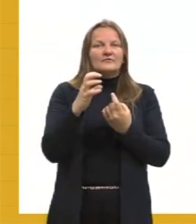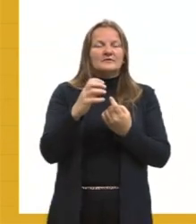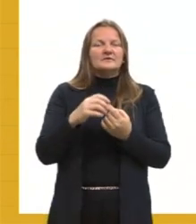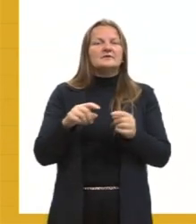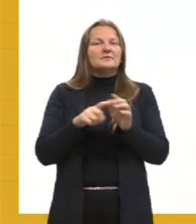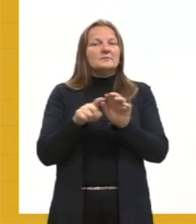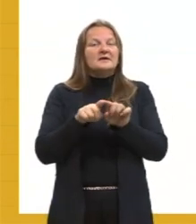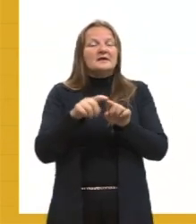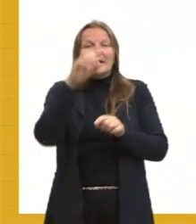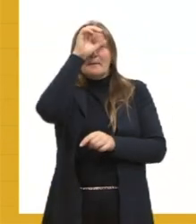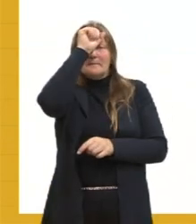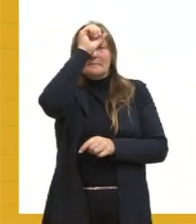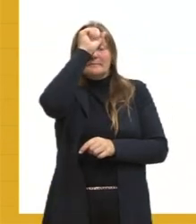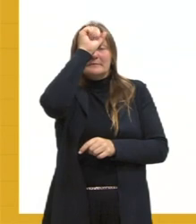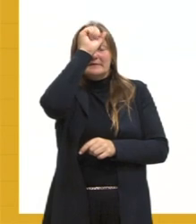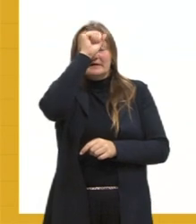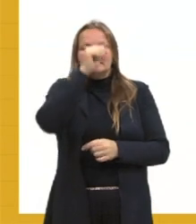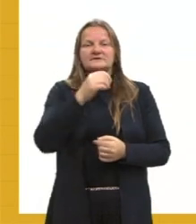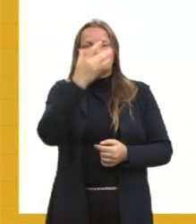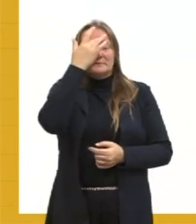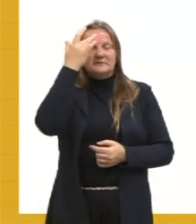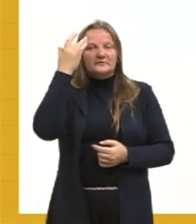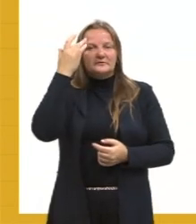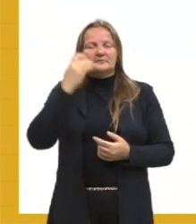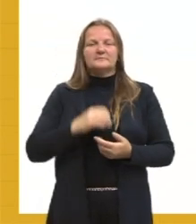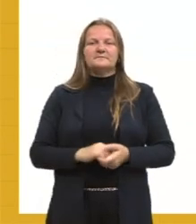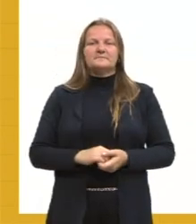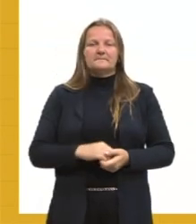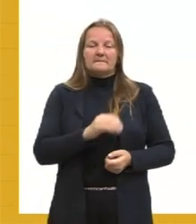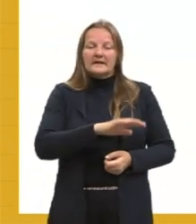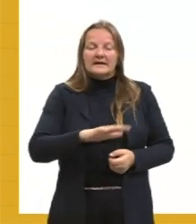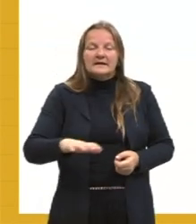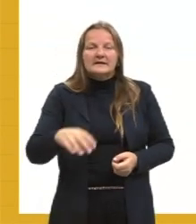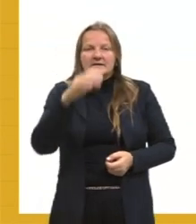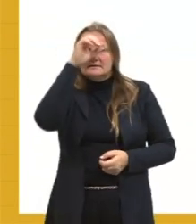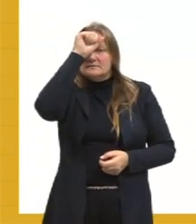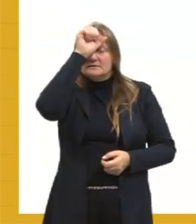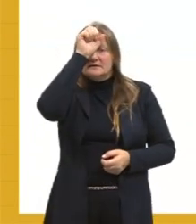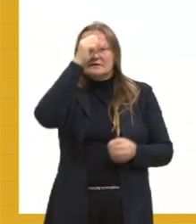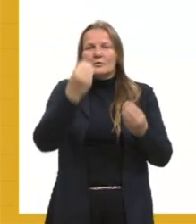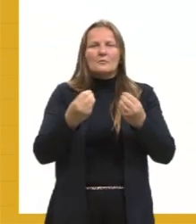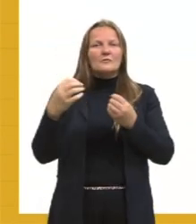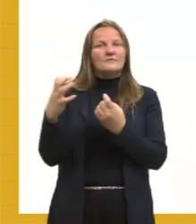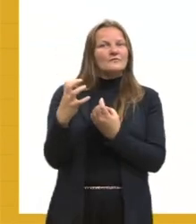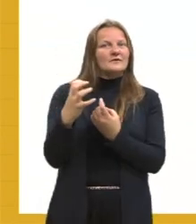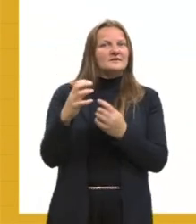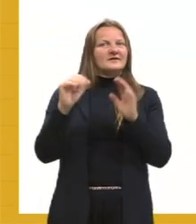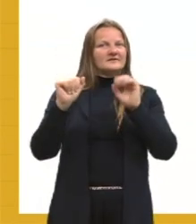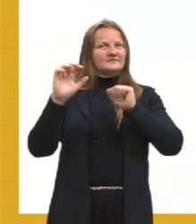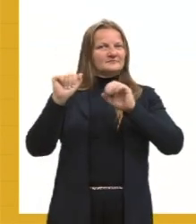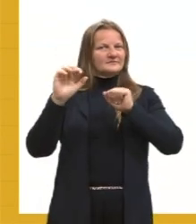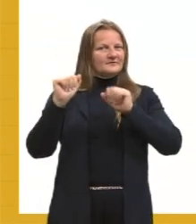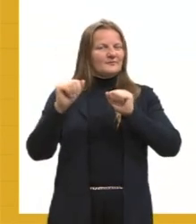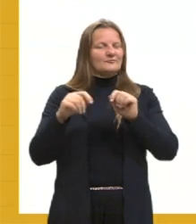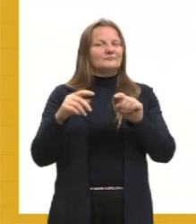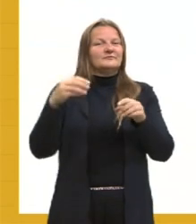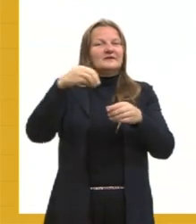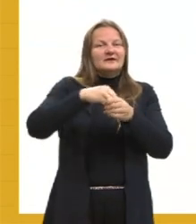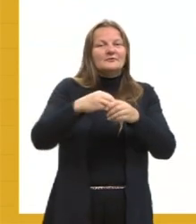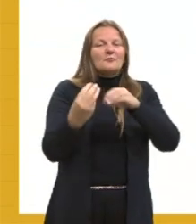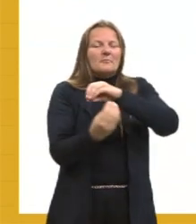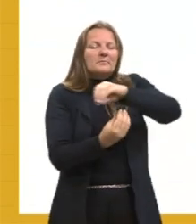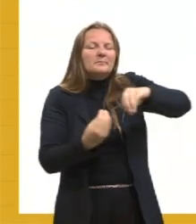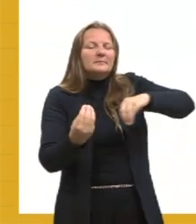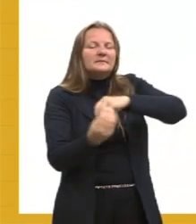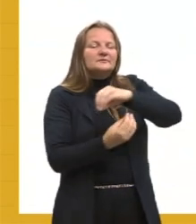aprendizagem das crianças norte-americanas, porque tem